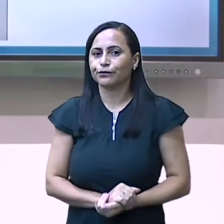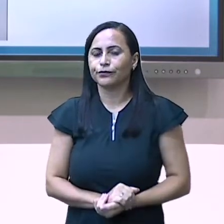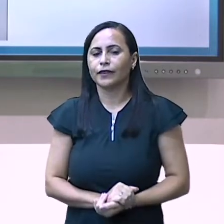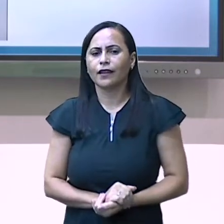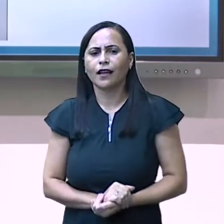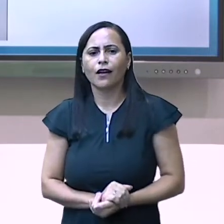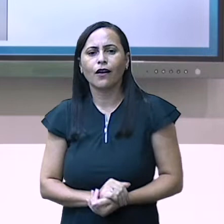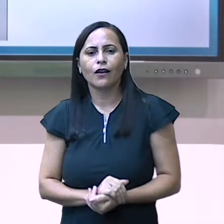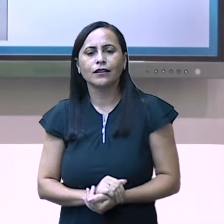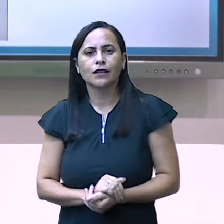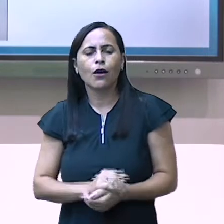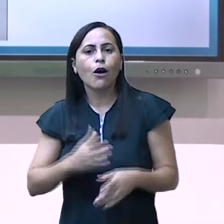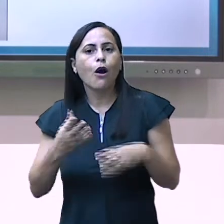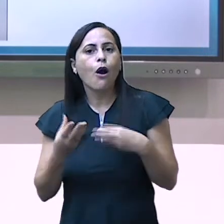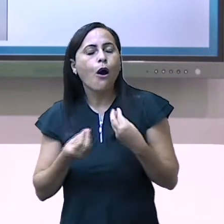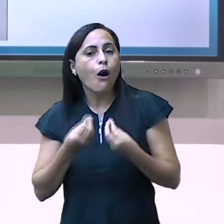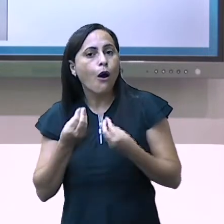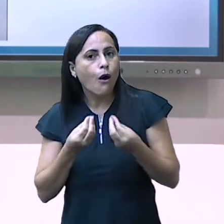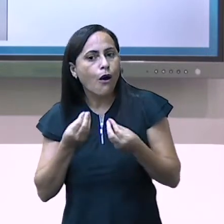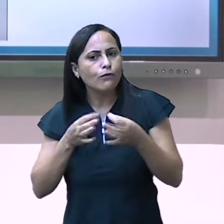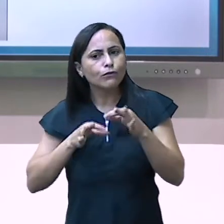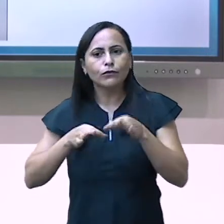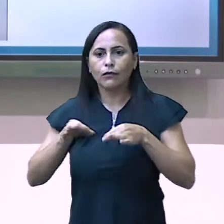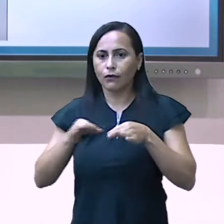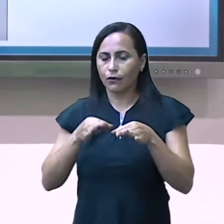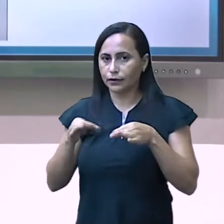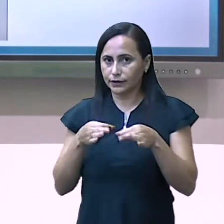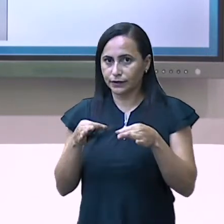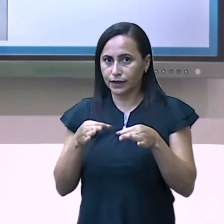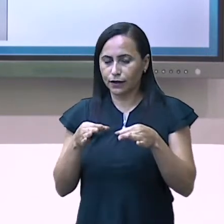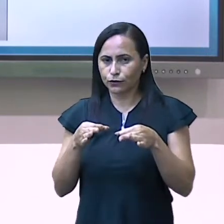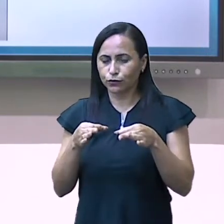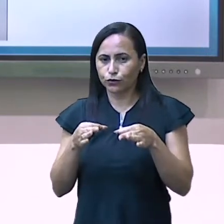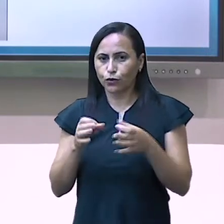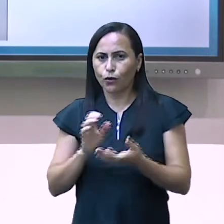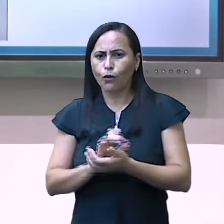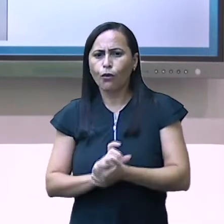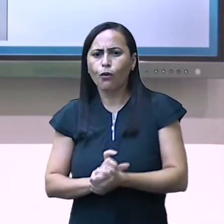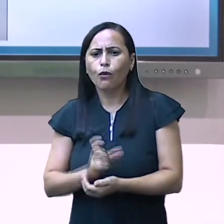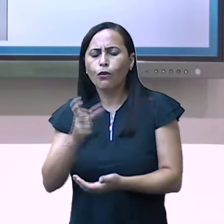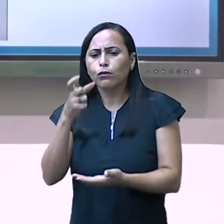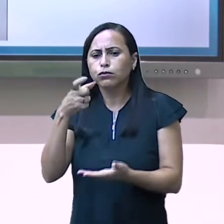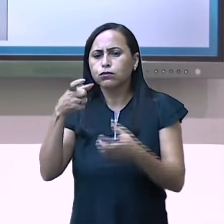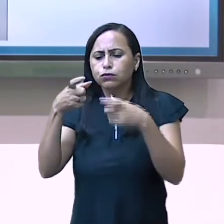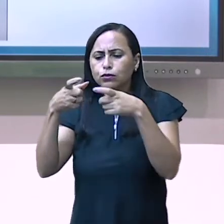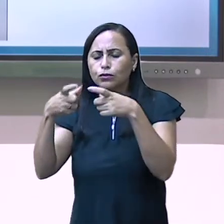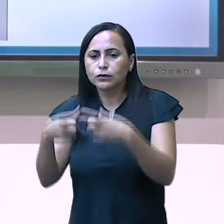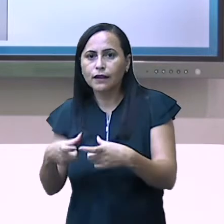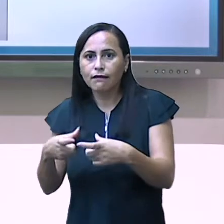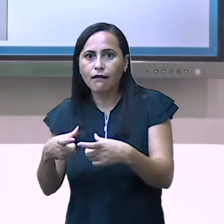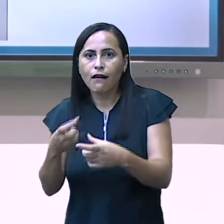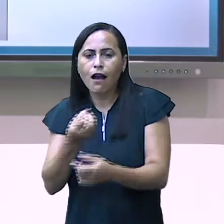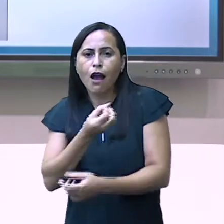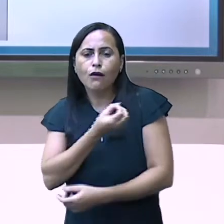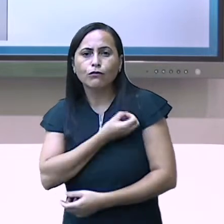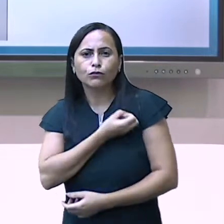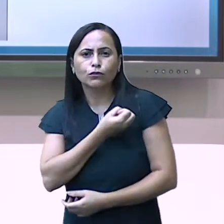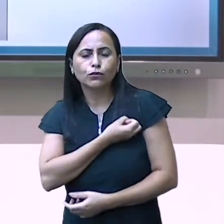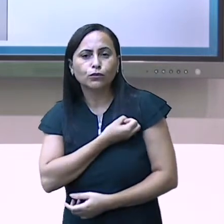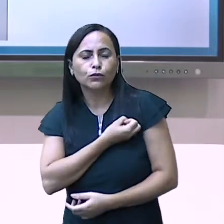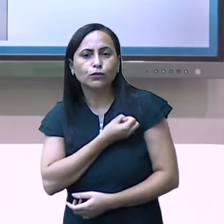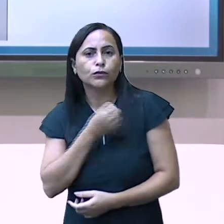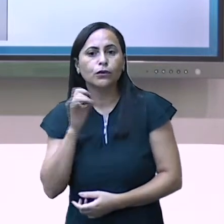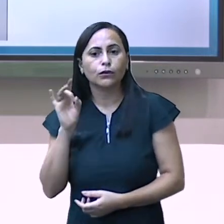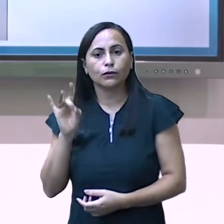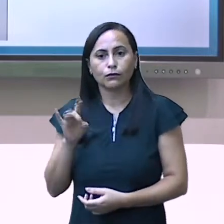a nossa organização. Ou seja, a posição que nós organizamos cada algarismo.